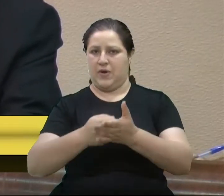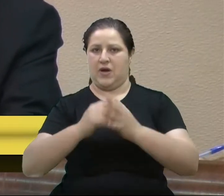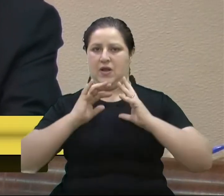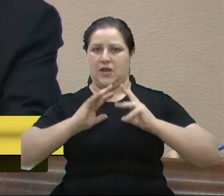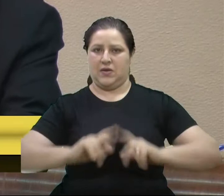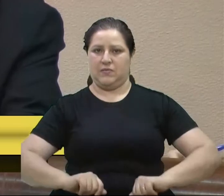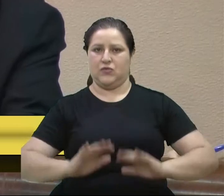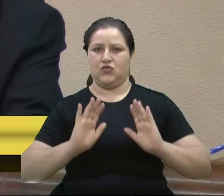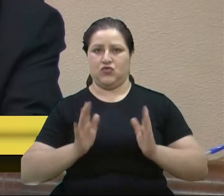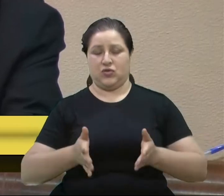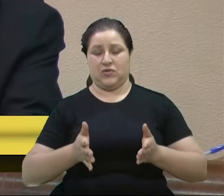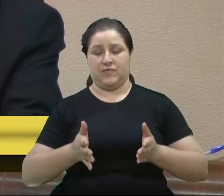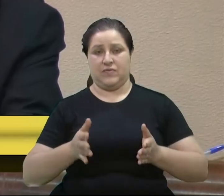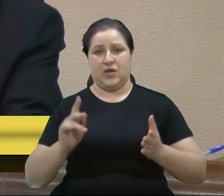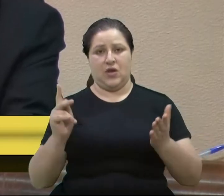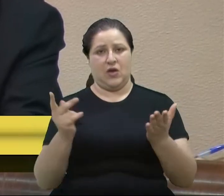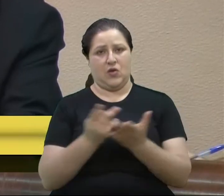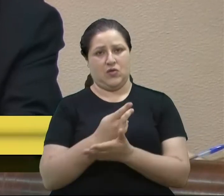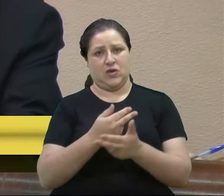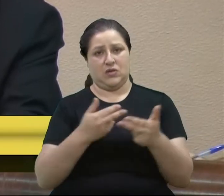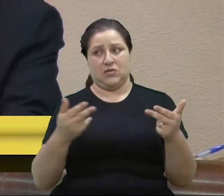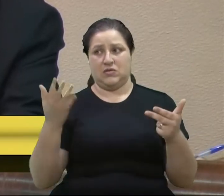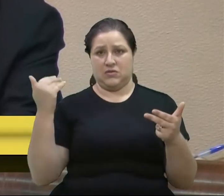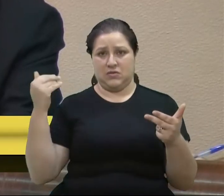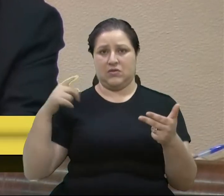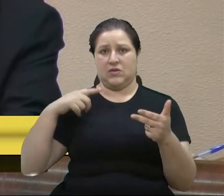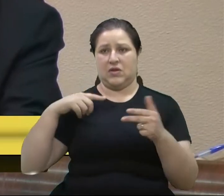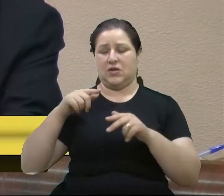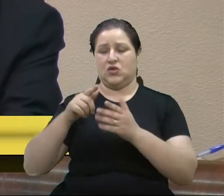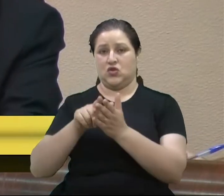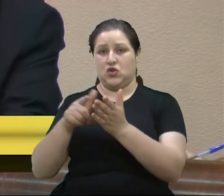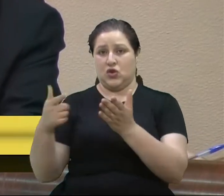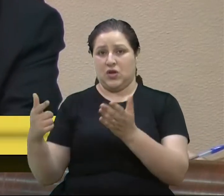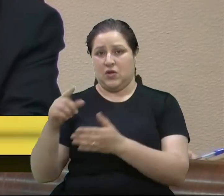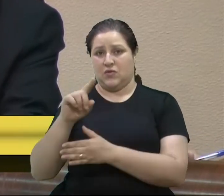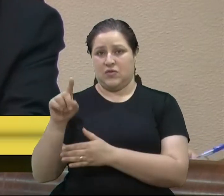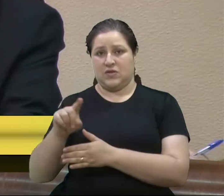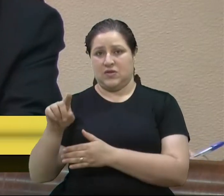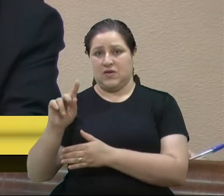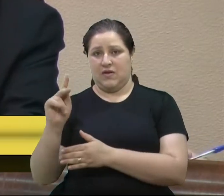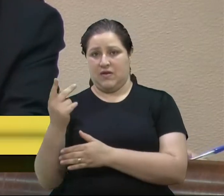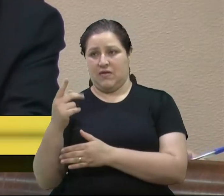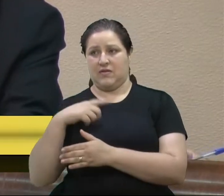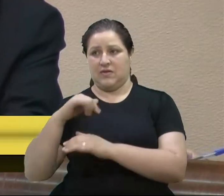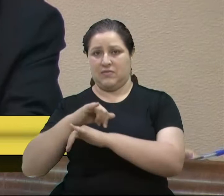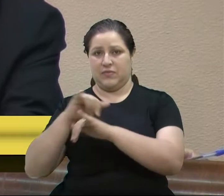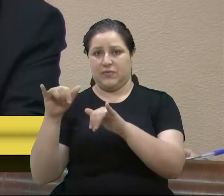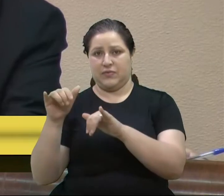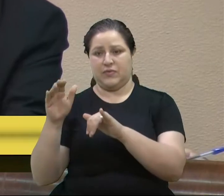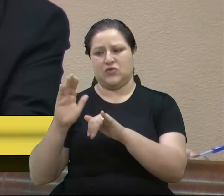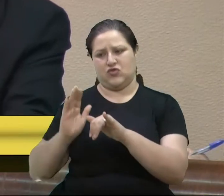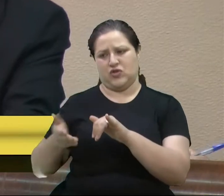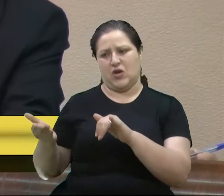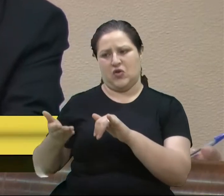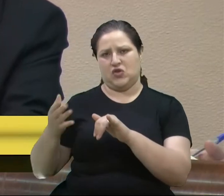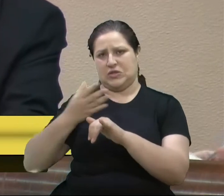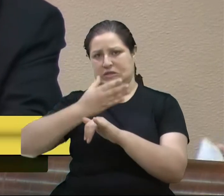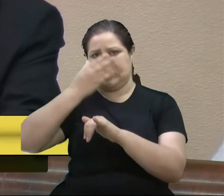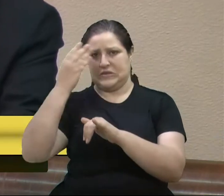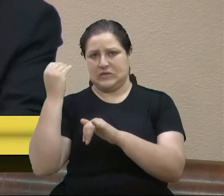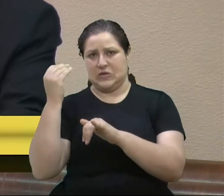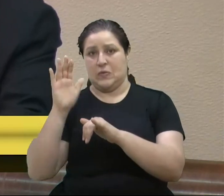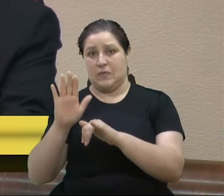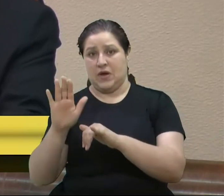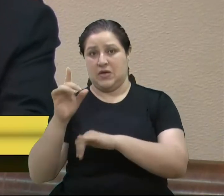esquecidos, mas que foram manchetes na zero hora, vereador Felipe, em 22 de setembro de